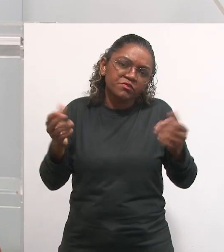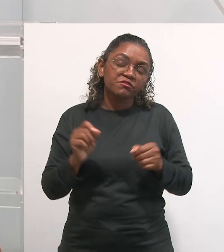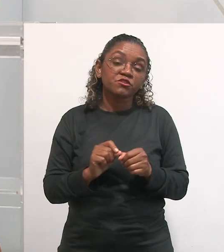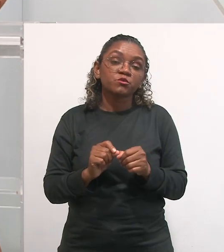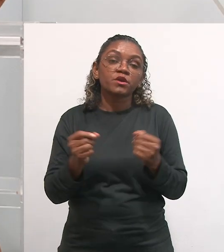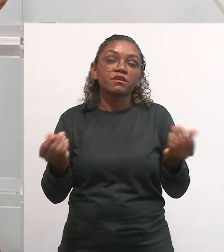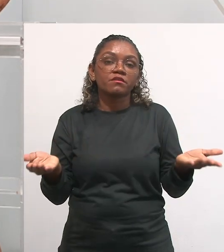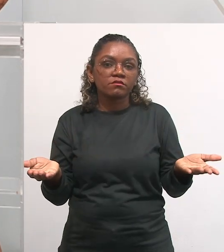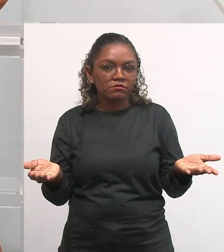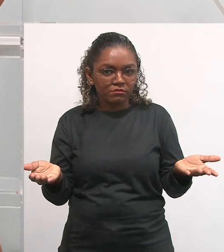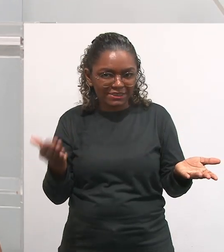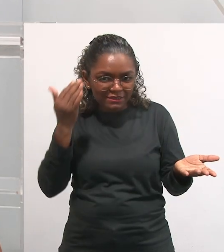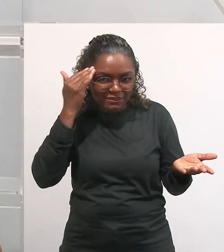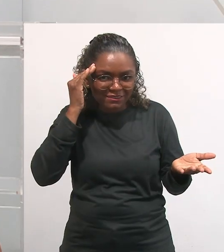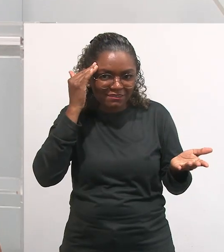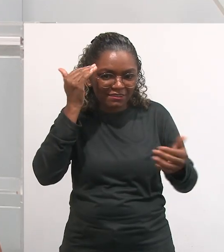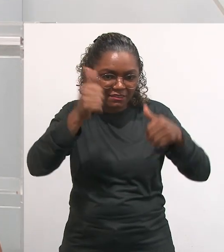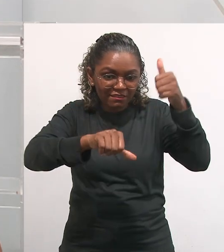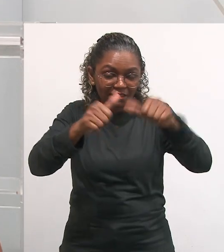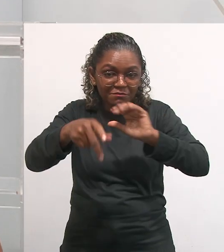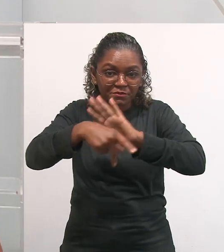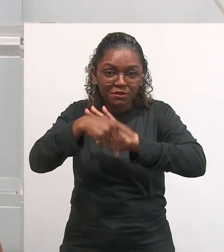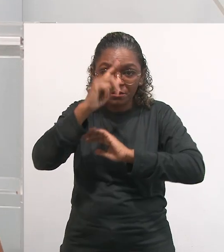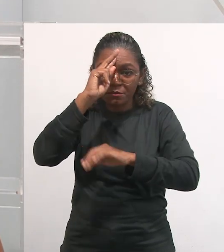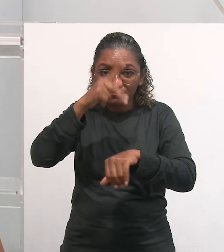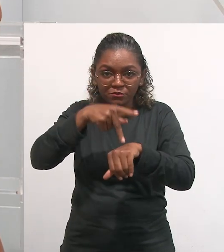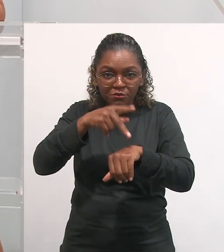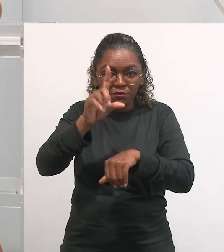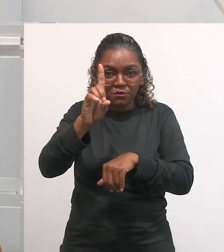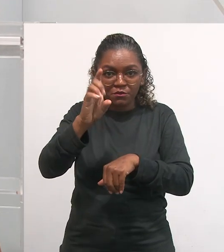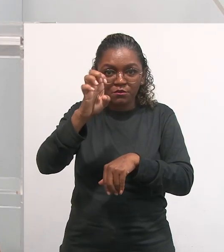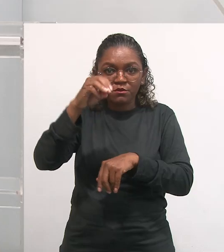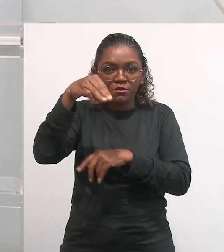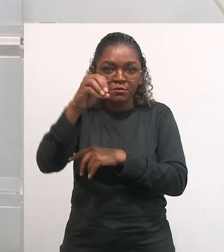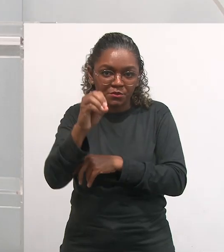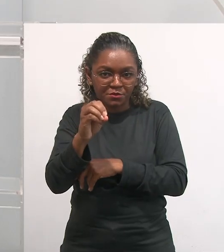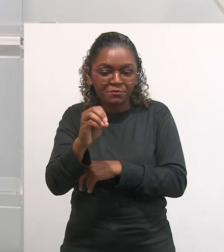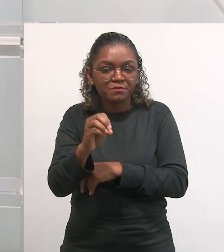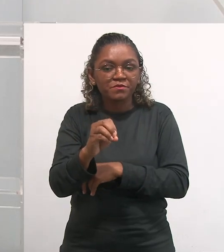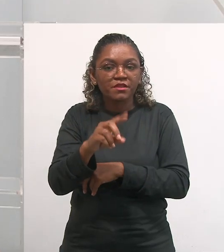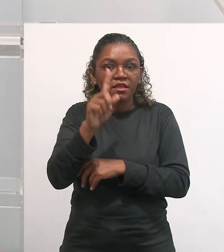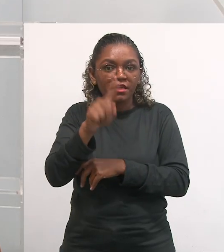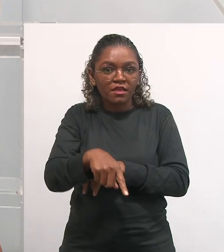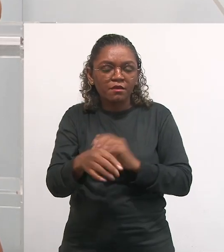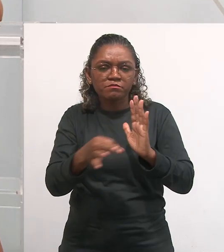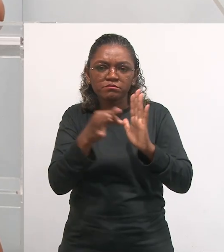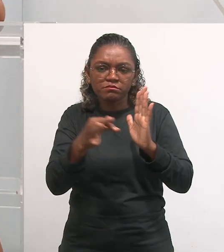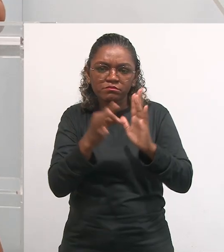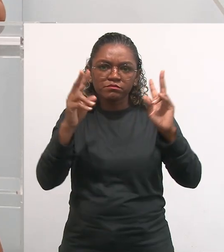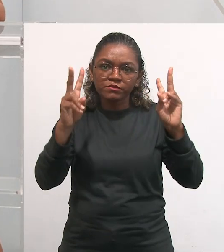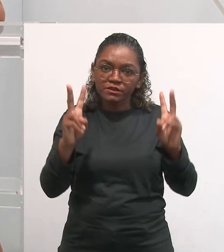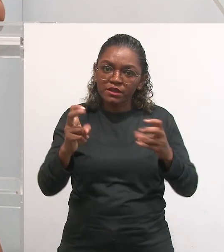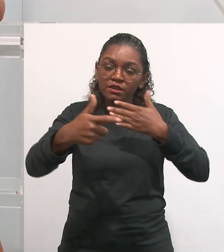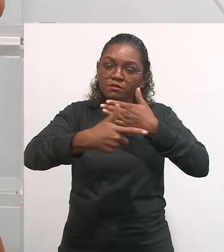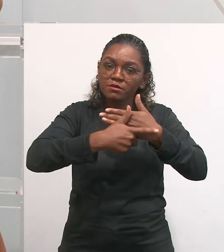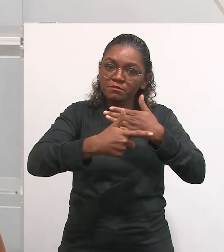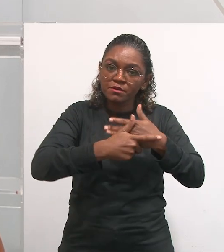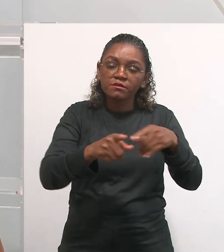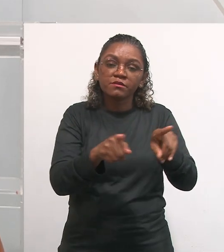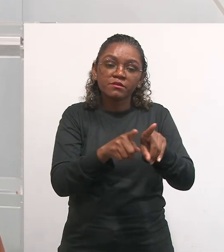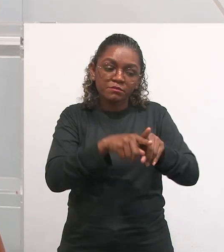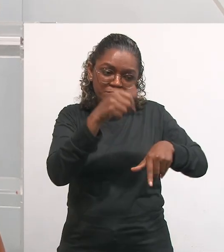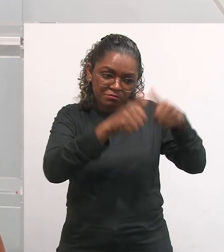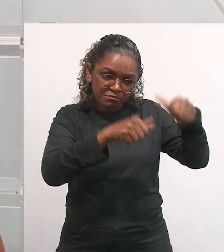não tem nada o que fazer. Então, a análise do Pedro Demo é uma análise mais crítica sobre a função